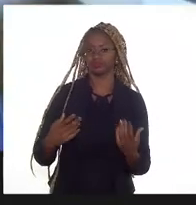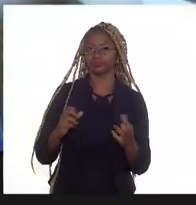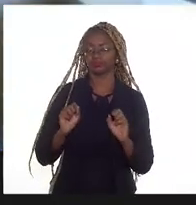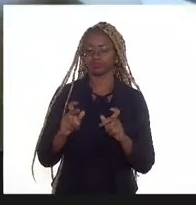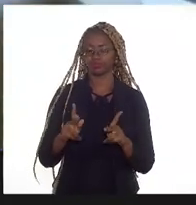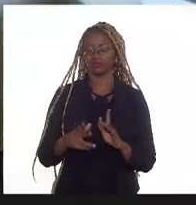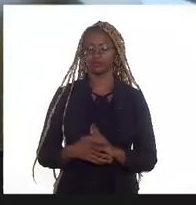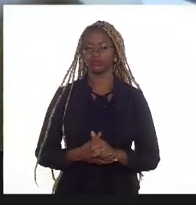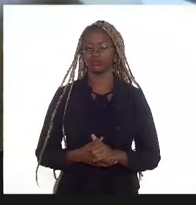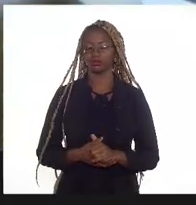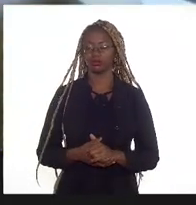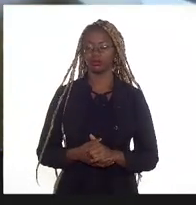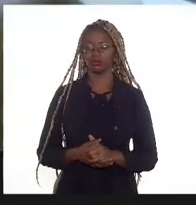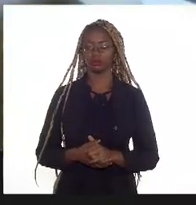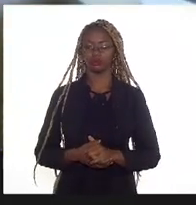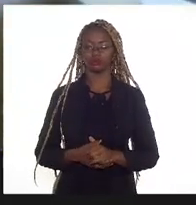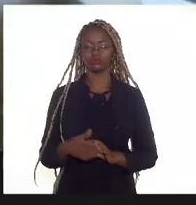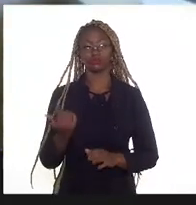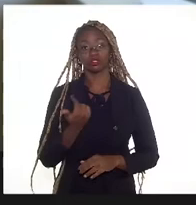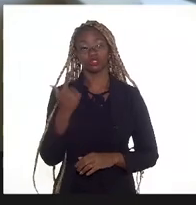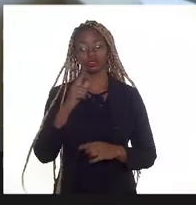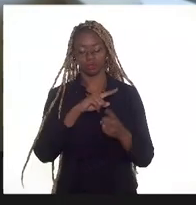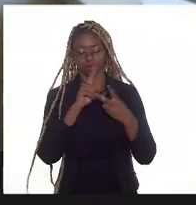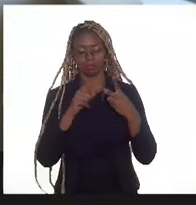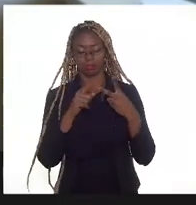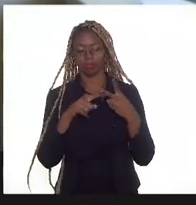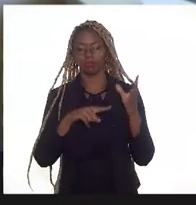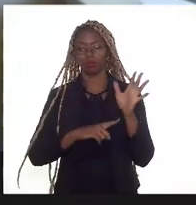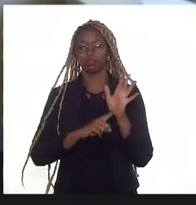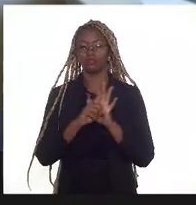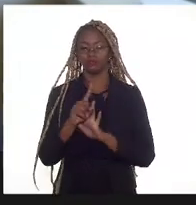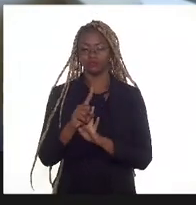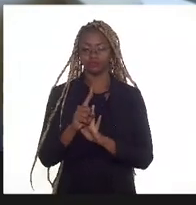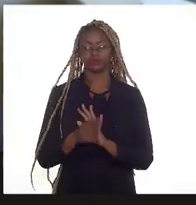mais uma questão em relação à sua